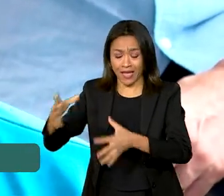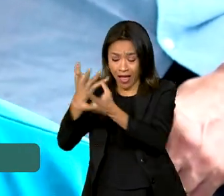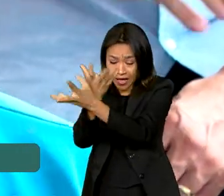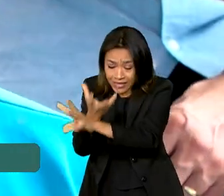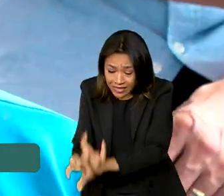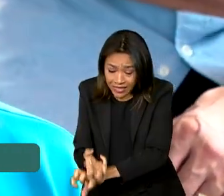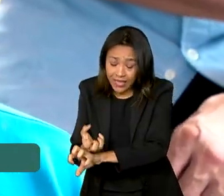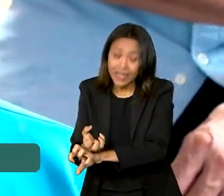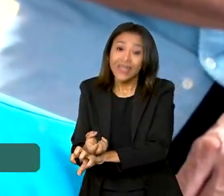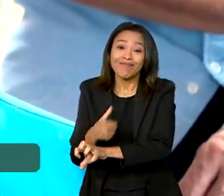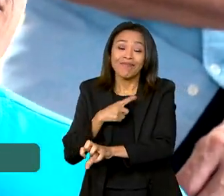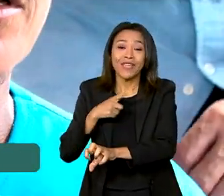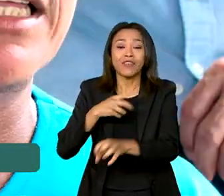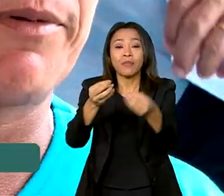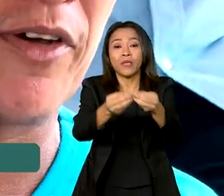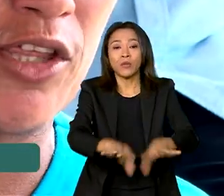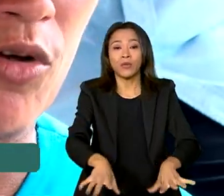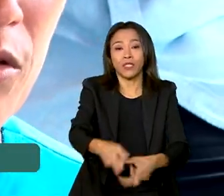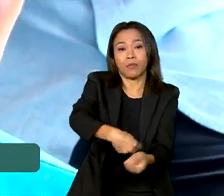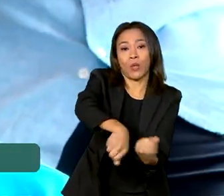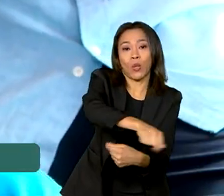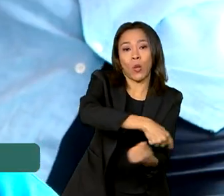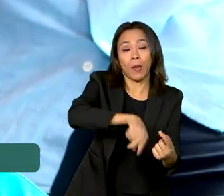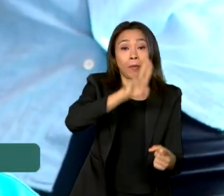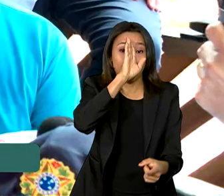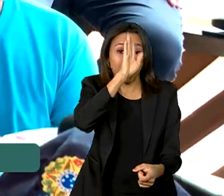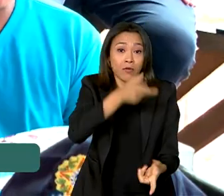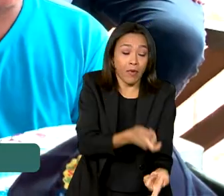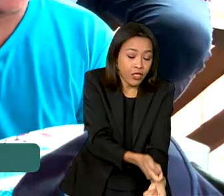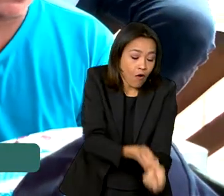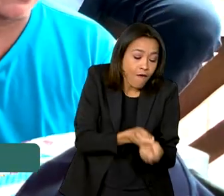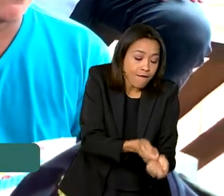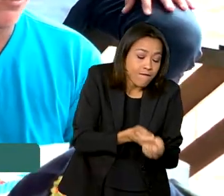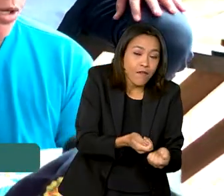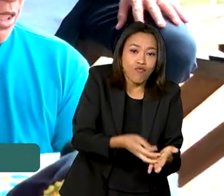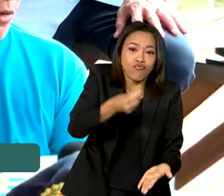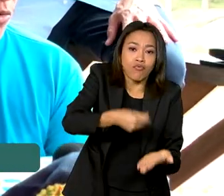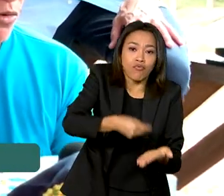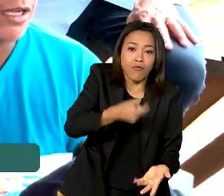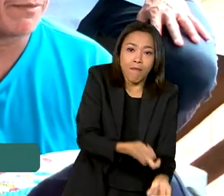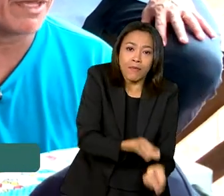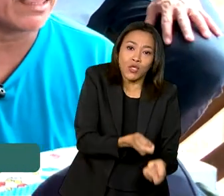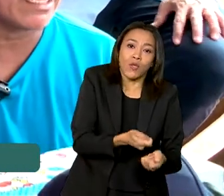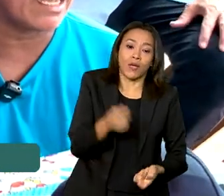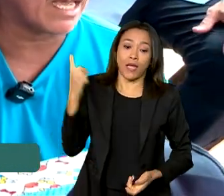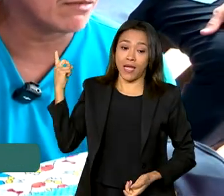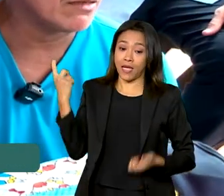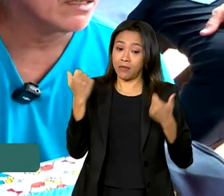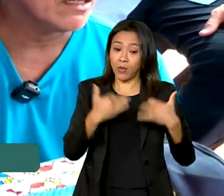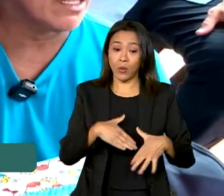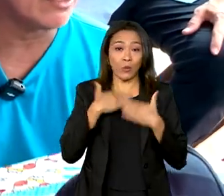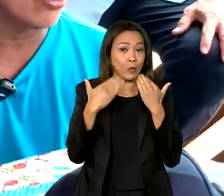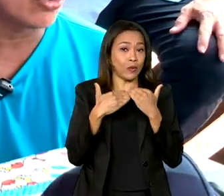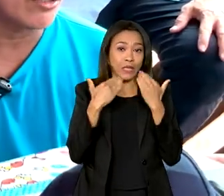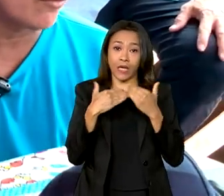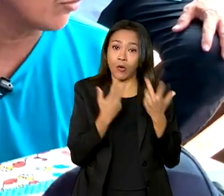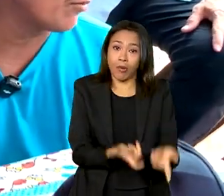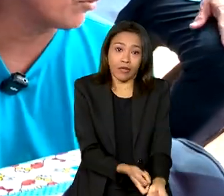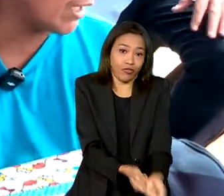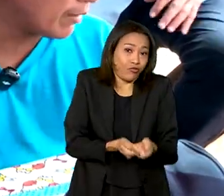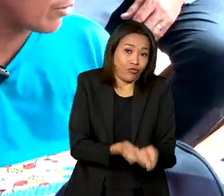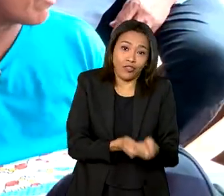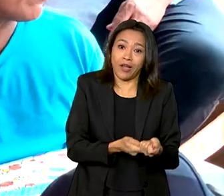local, principalmente a produção de farinha de mandioca. Não temos como tirar, porque secou os iguarapés, é caro, não